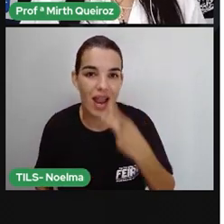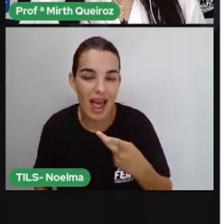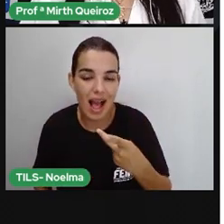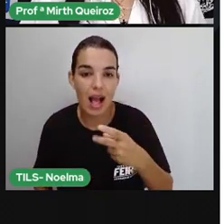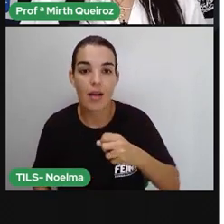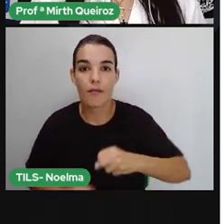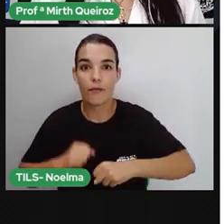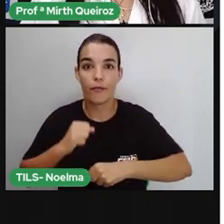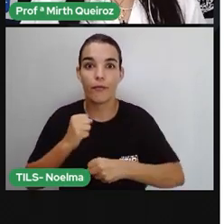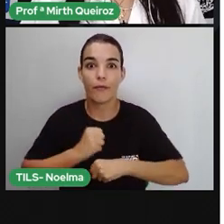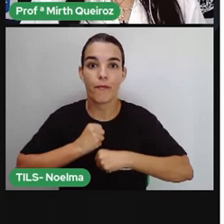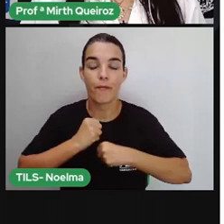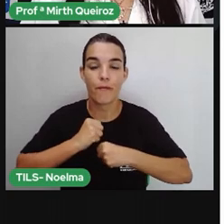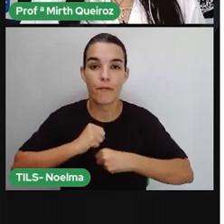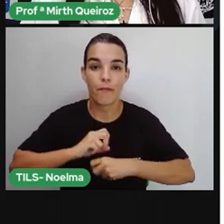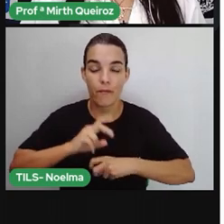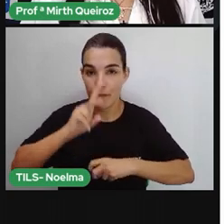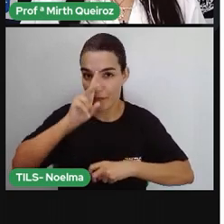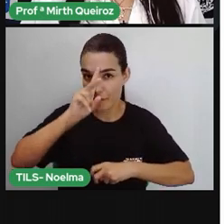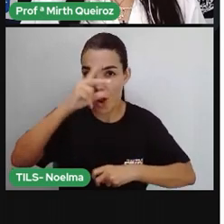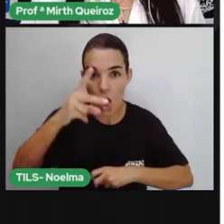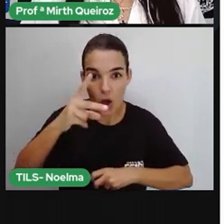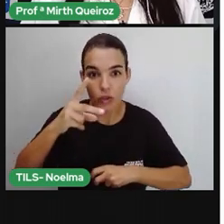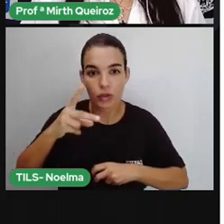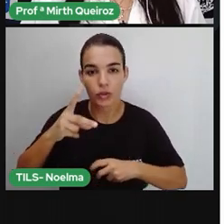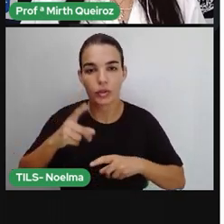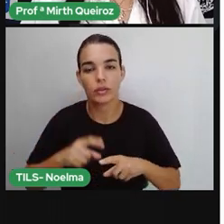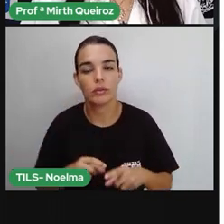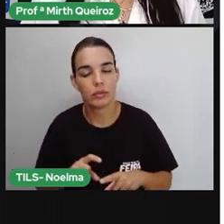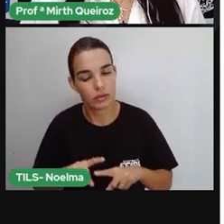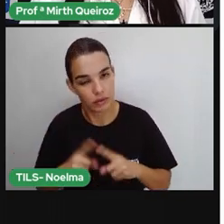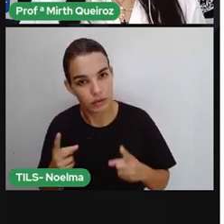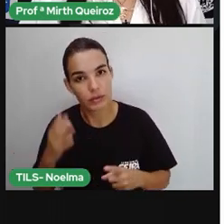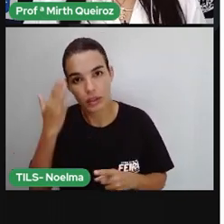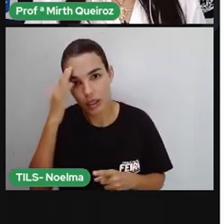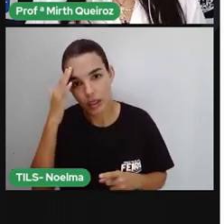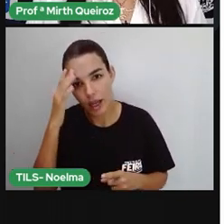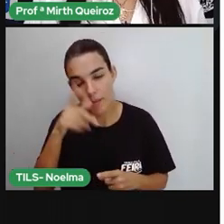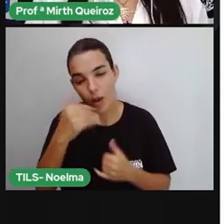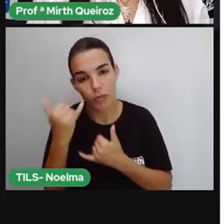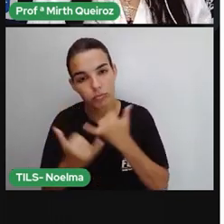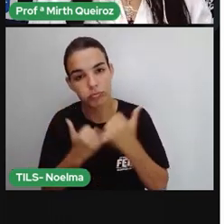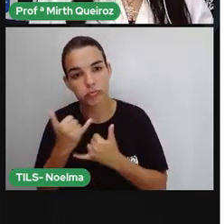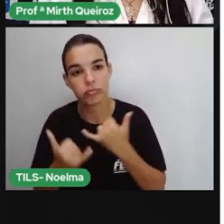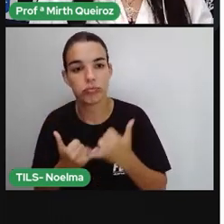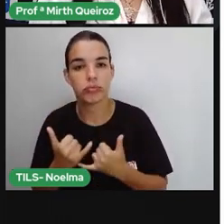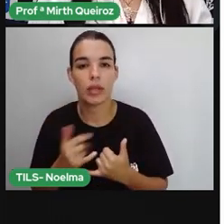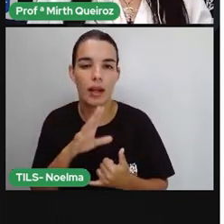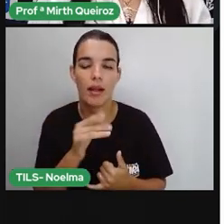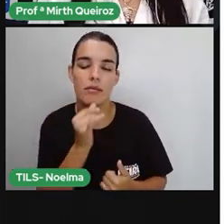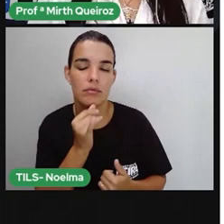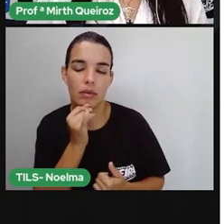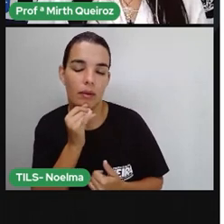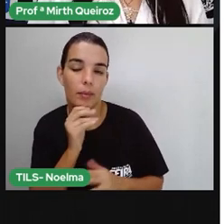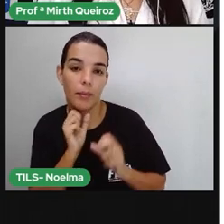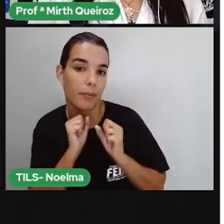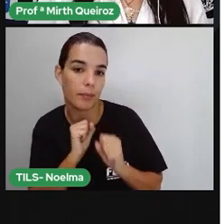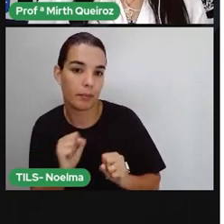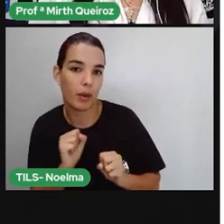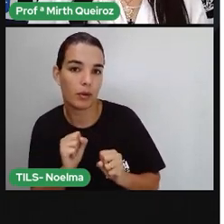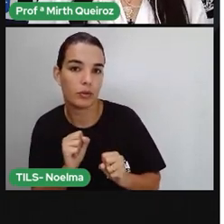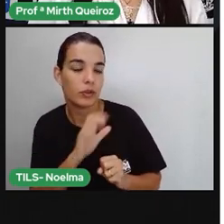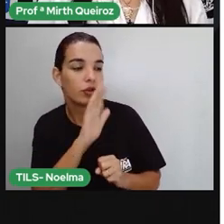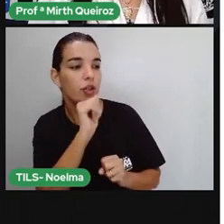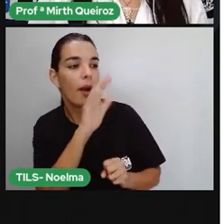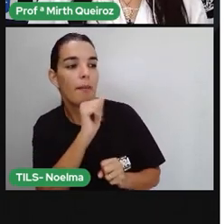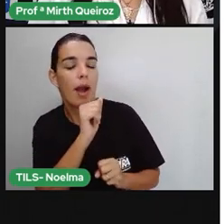eu sinto. Se vocês sentirem dificuldade em identificar apenas falando o nome, só é brincar assim, que liquidificador é nome de uma